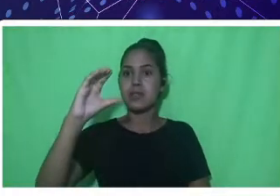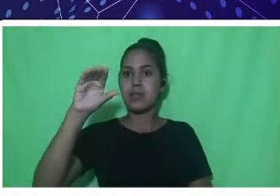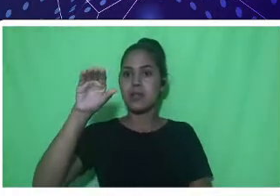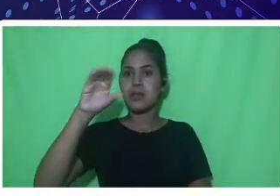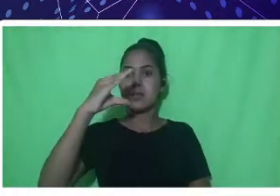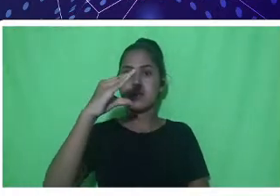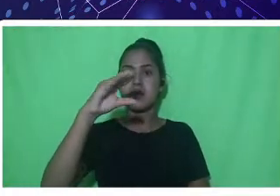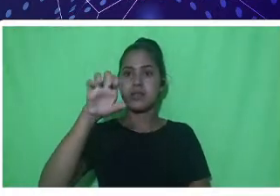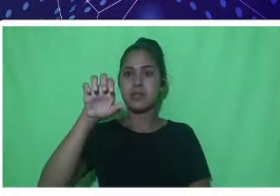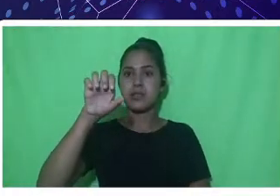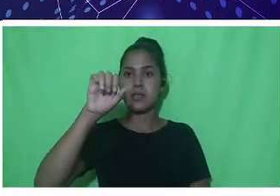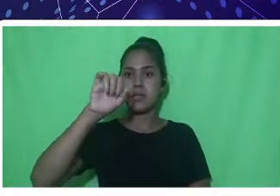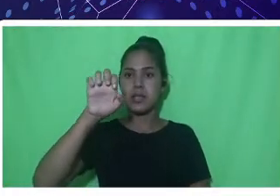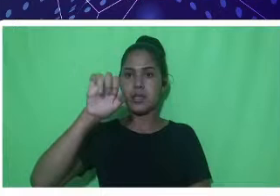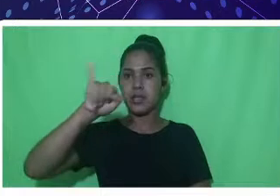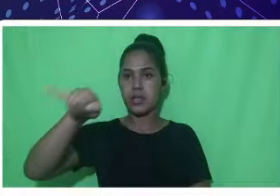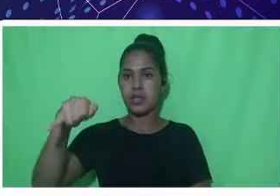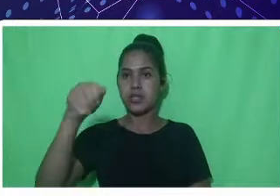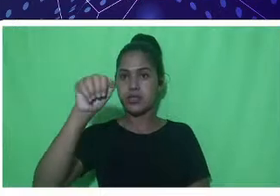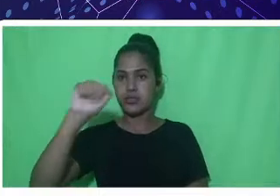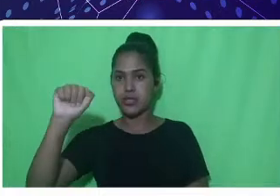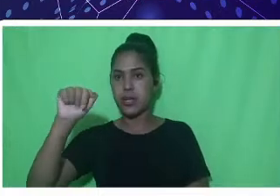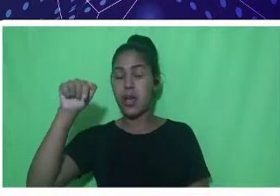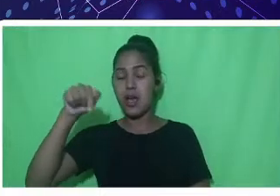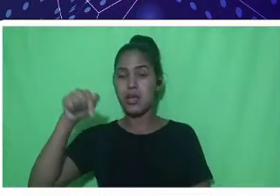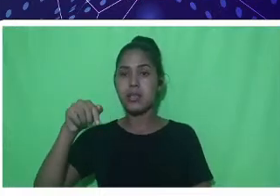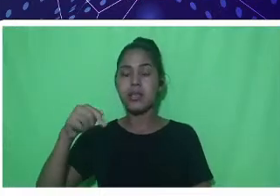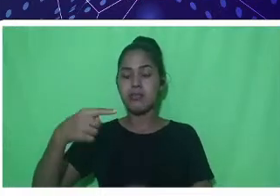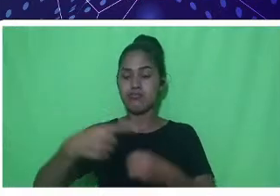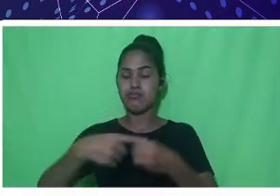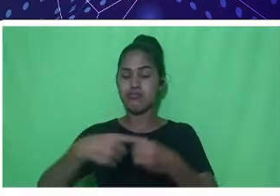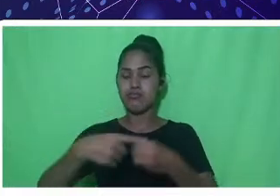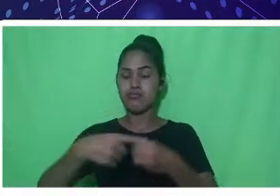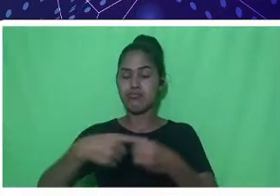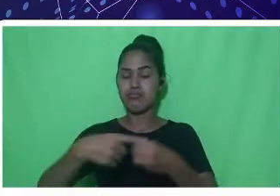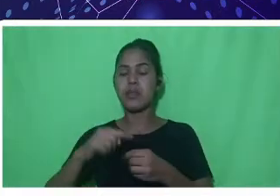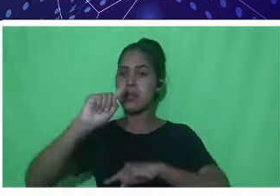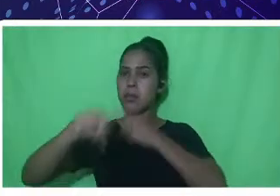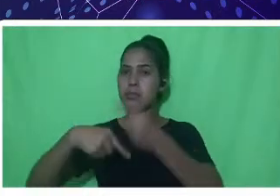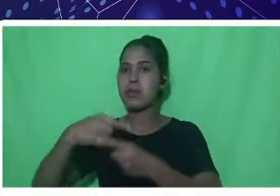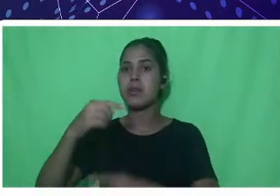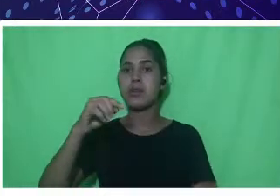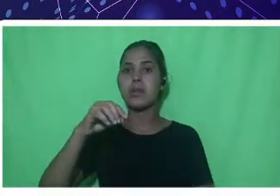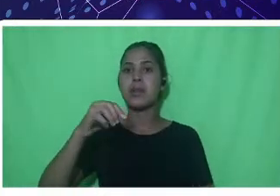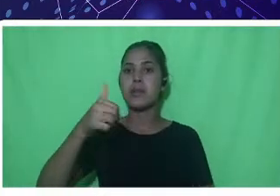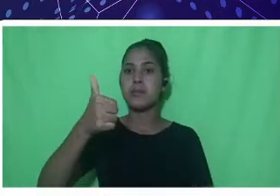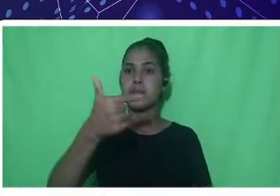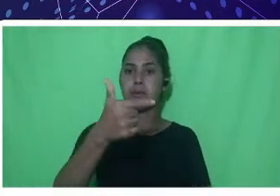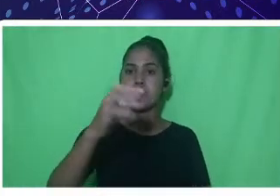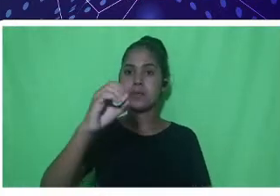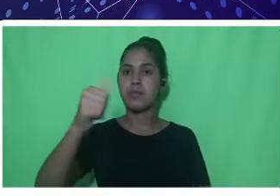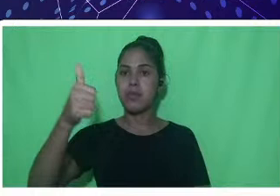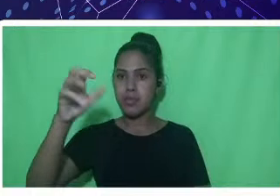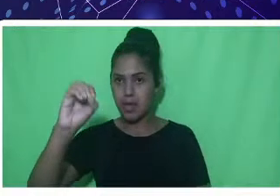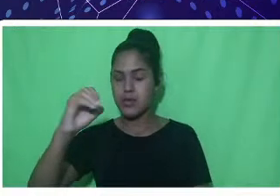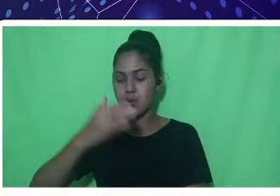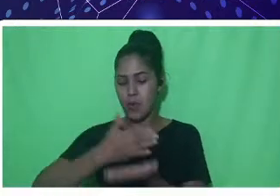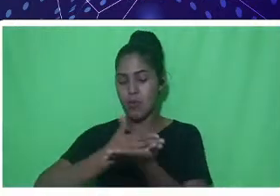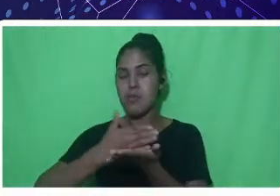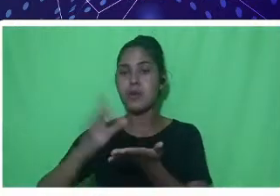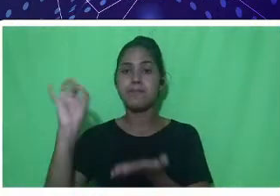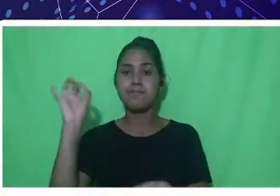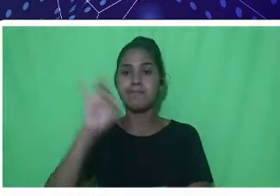no Maestral Rondon, aqui de Presidente Médici. Já no ano 2010, o campus recebeu, aí sim, nas nossas instalações,